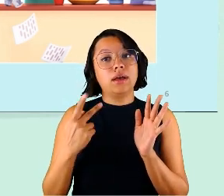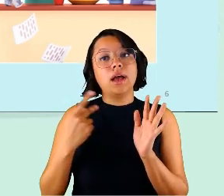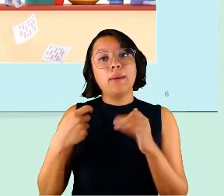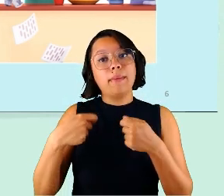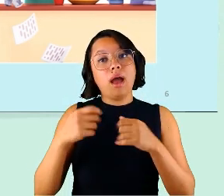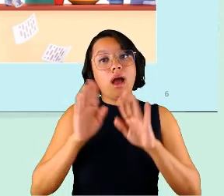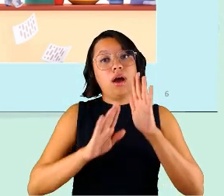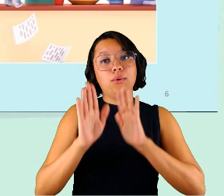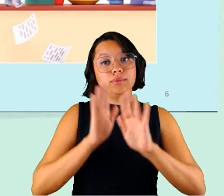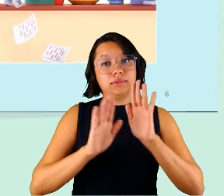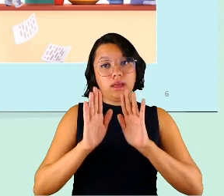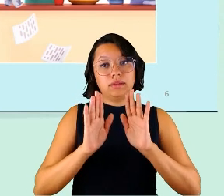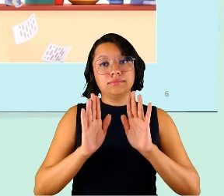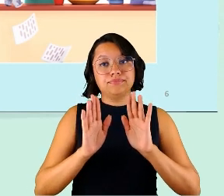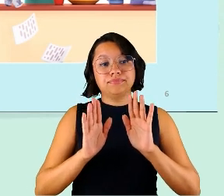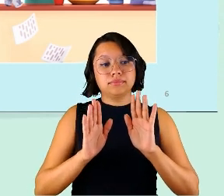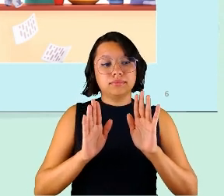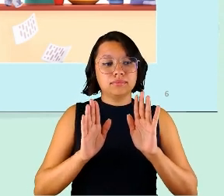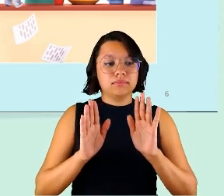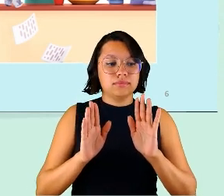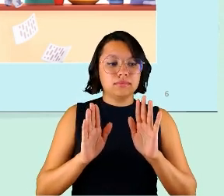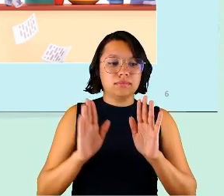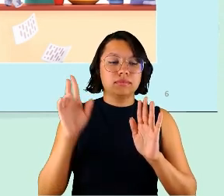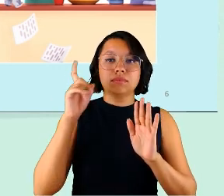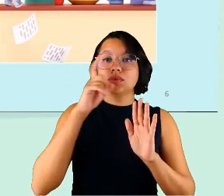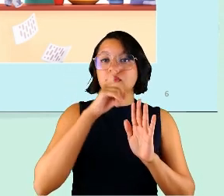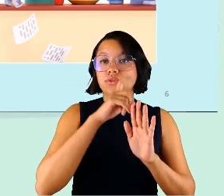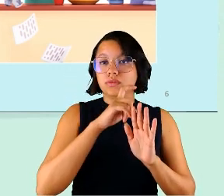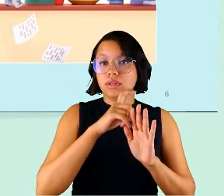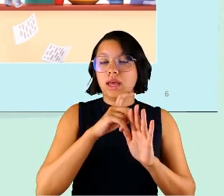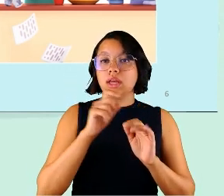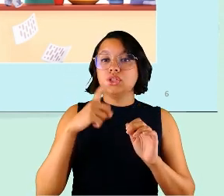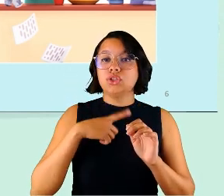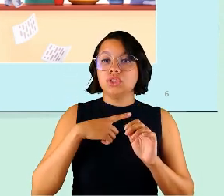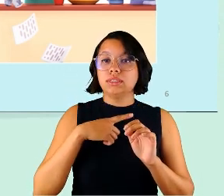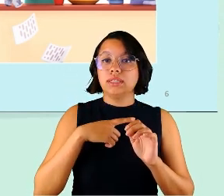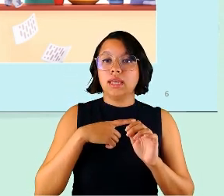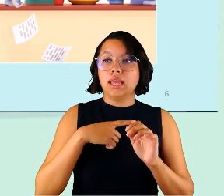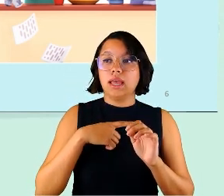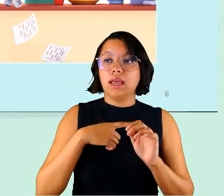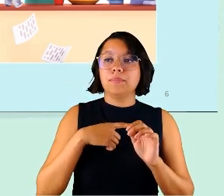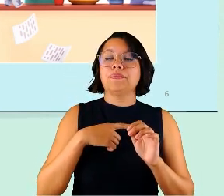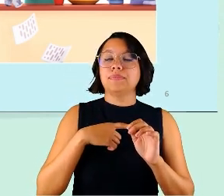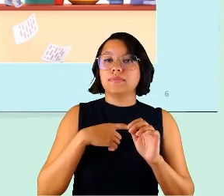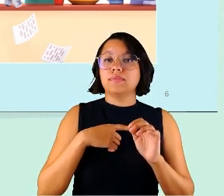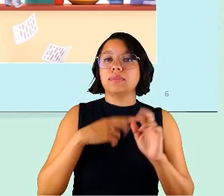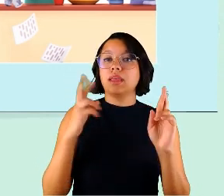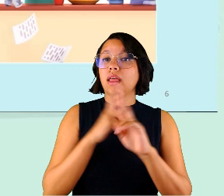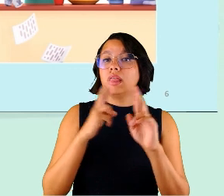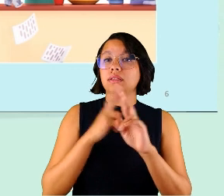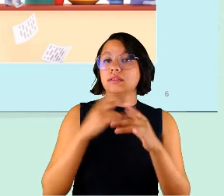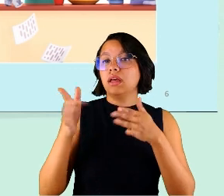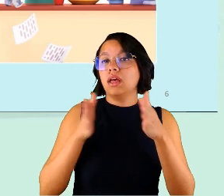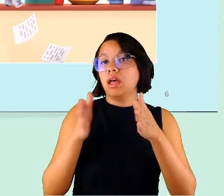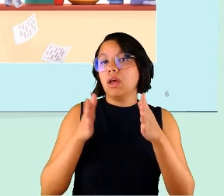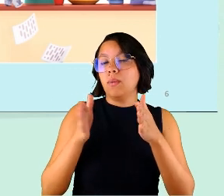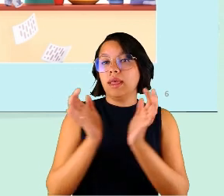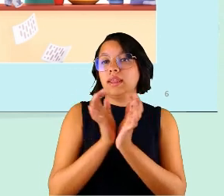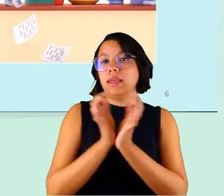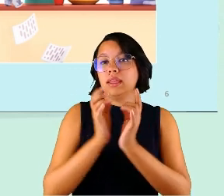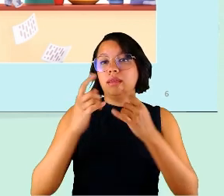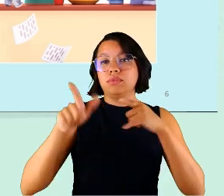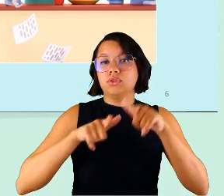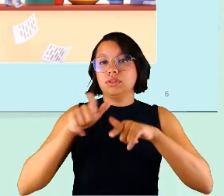que a gente tem que tomar cuidado. E uma dificuldade de estabelecer sinergia entre os membros da equipe remota, então, esses